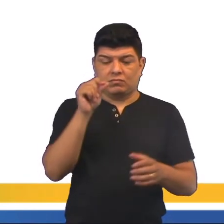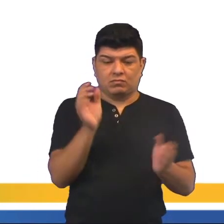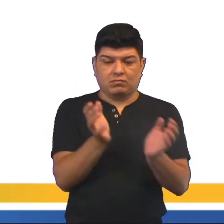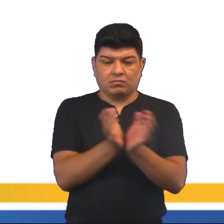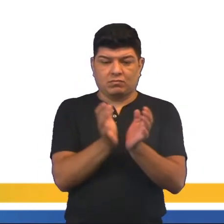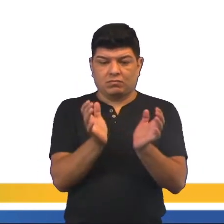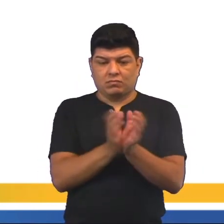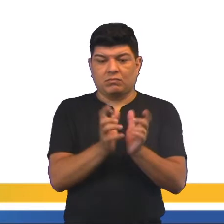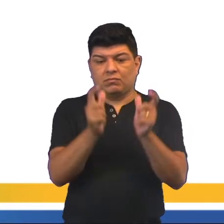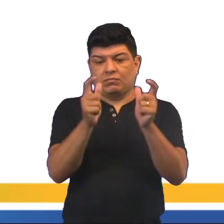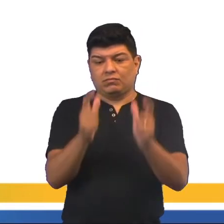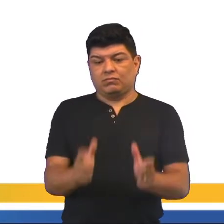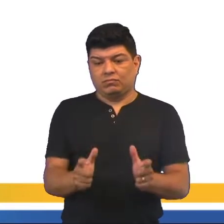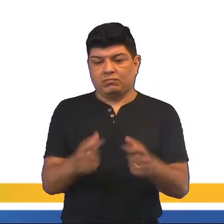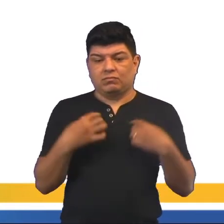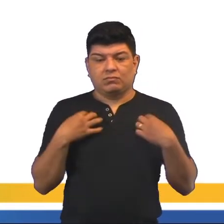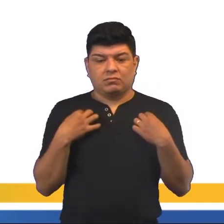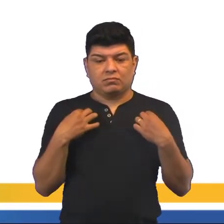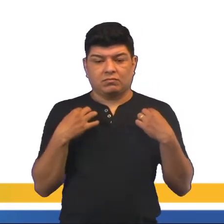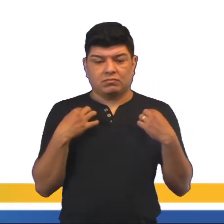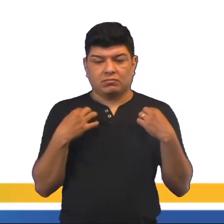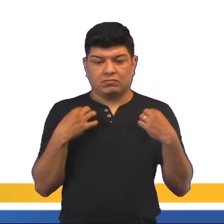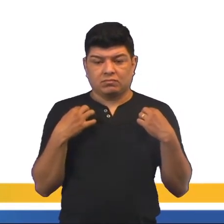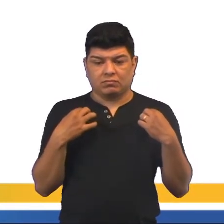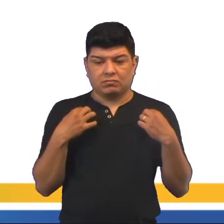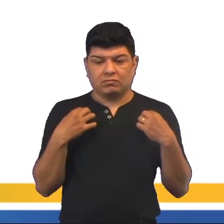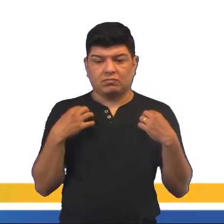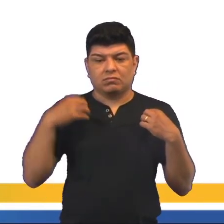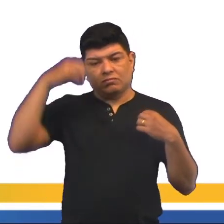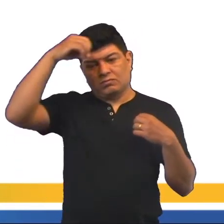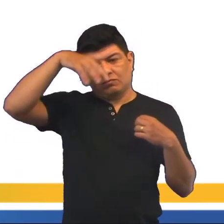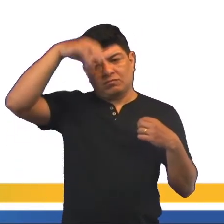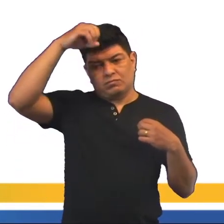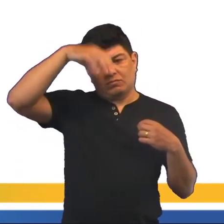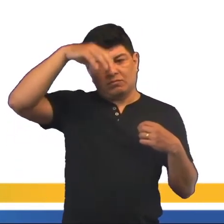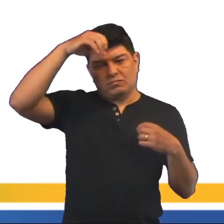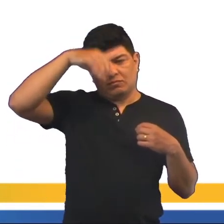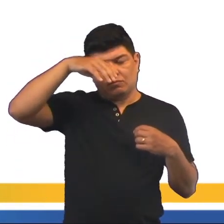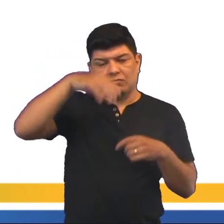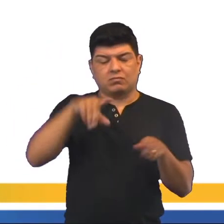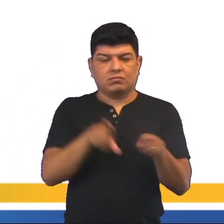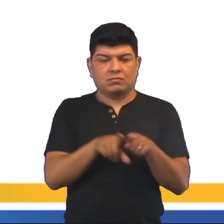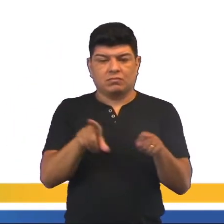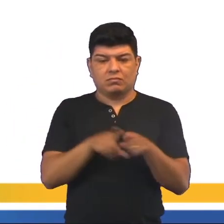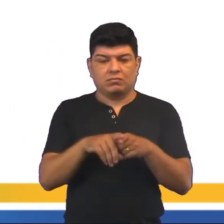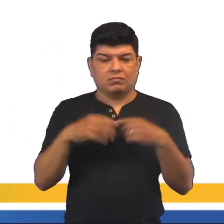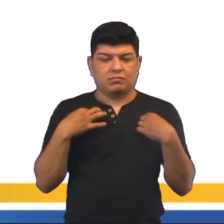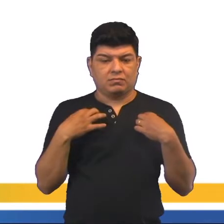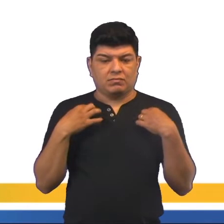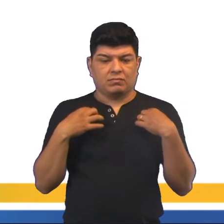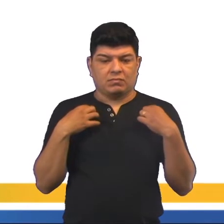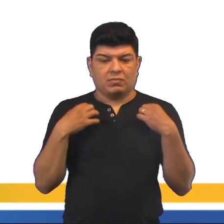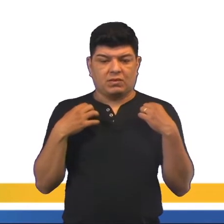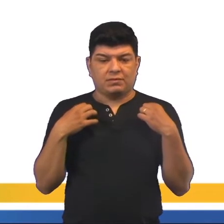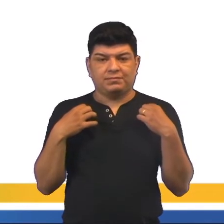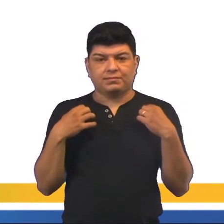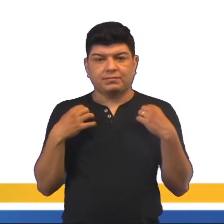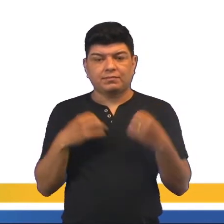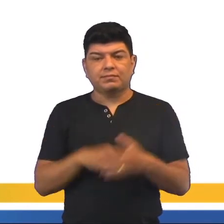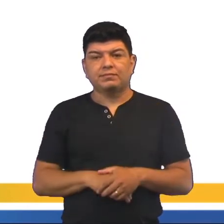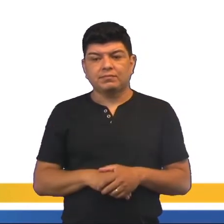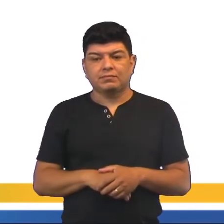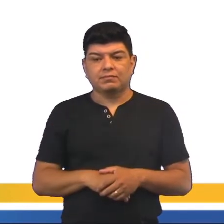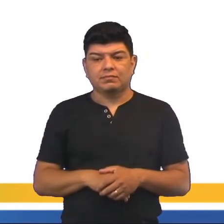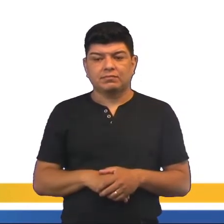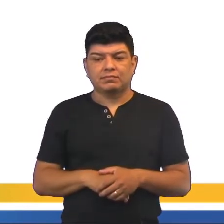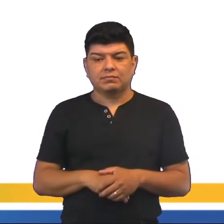O cenário, o figurino, a iluminação que o José vai fazer, né? E o figurino também. Aliás, o Francisco,